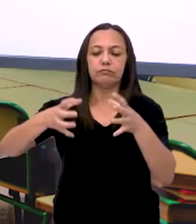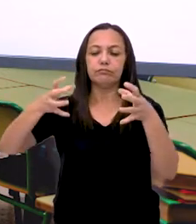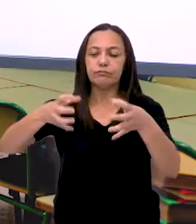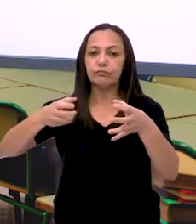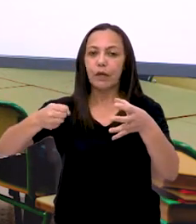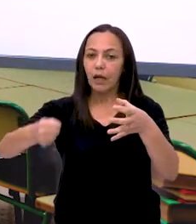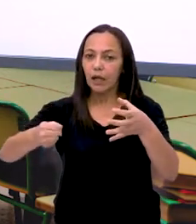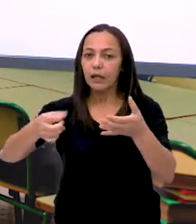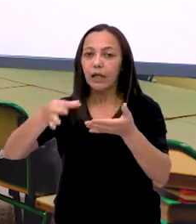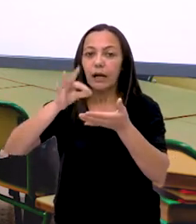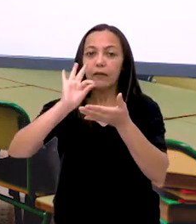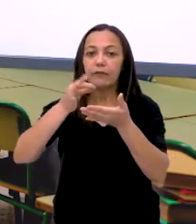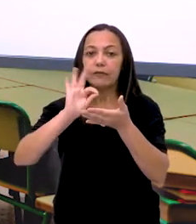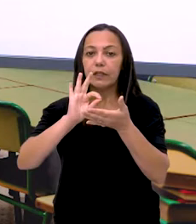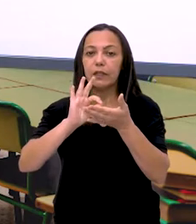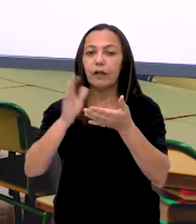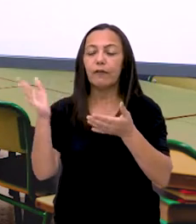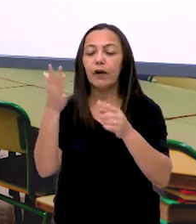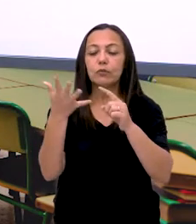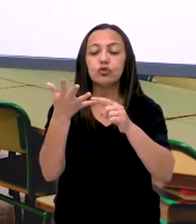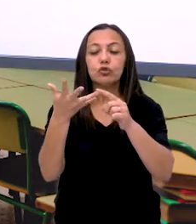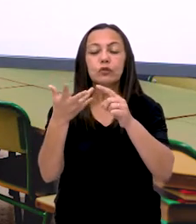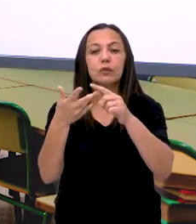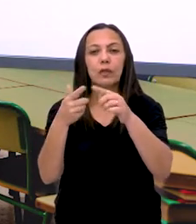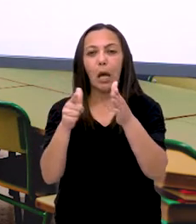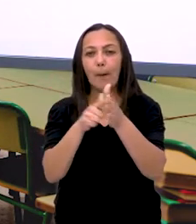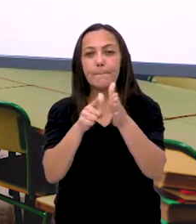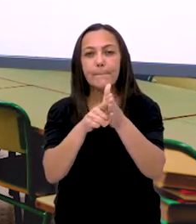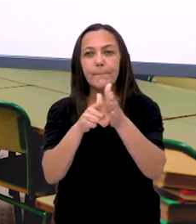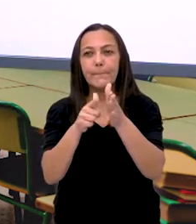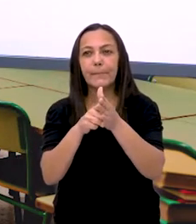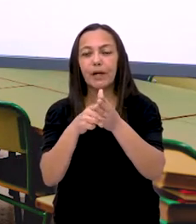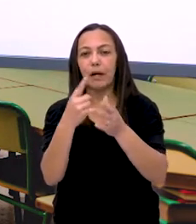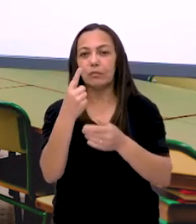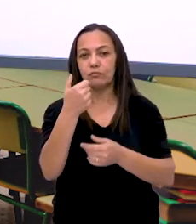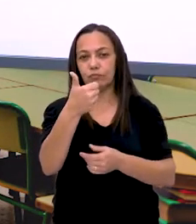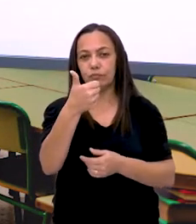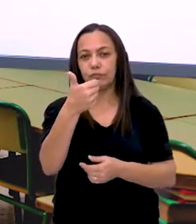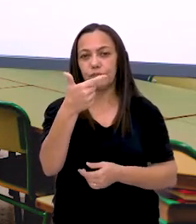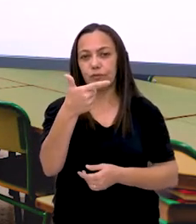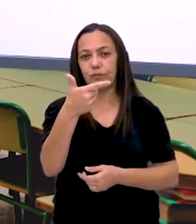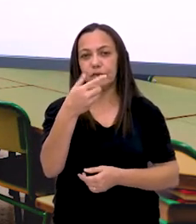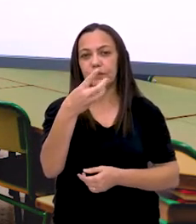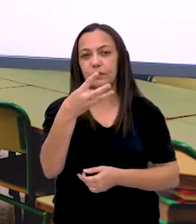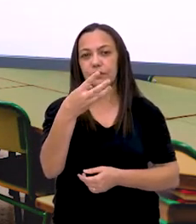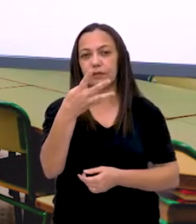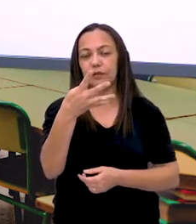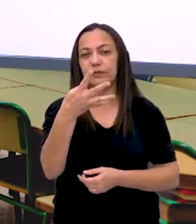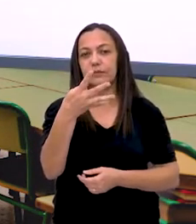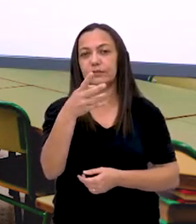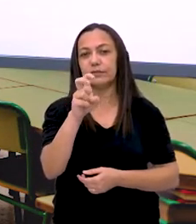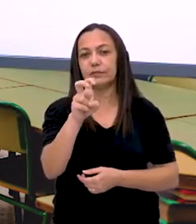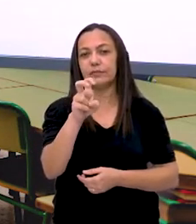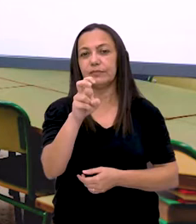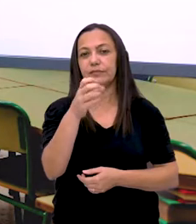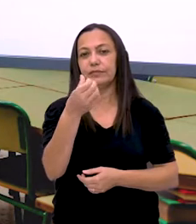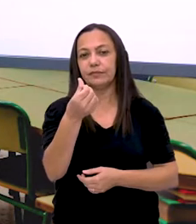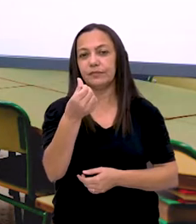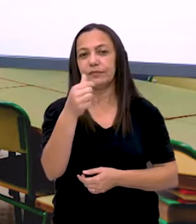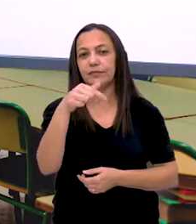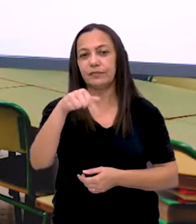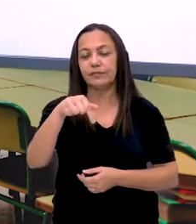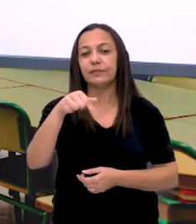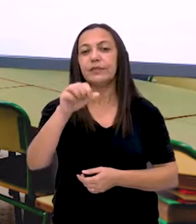Vamos contar aqui com a tia Sara quantas cédulas ela tem. Vamos lá. Uma, duas, três, quatro,